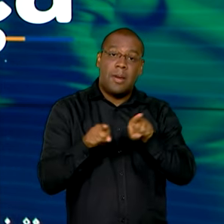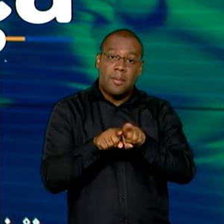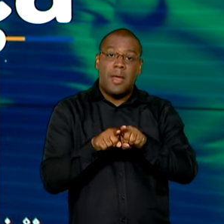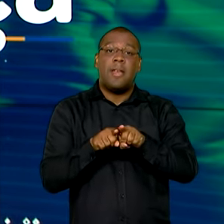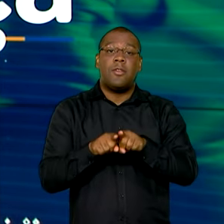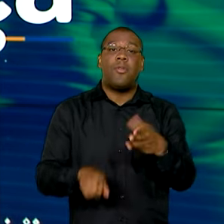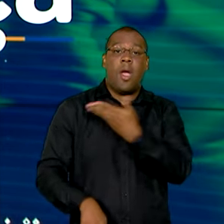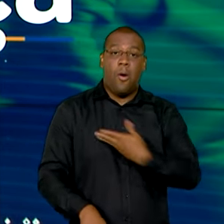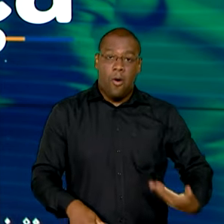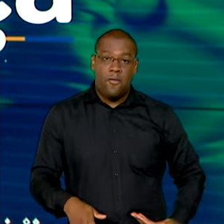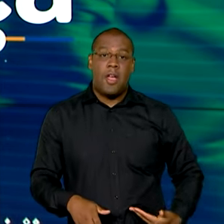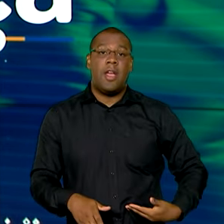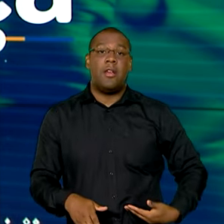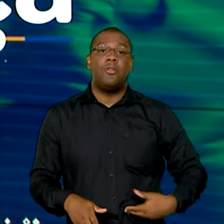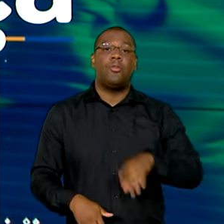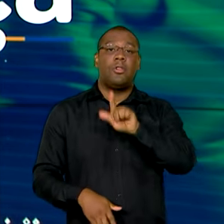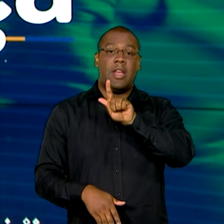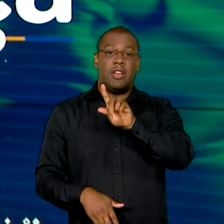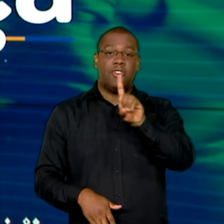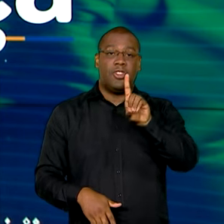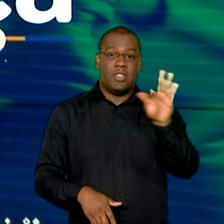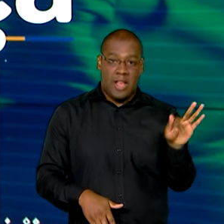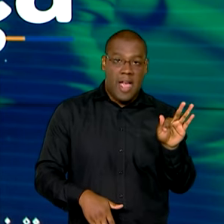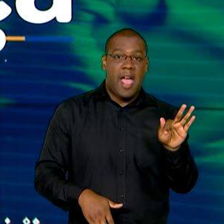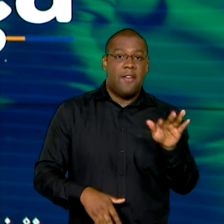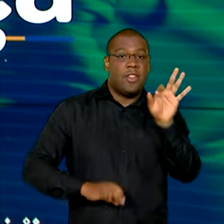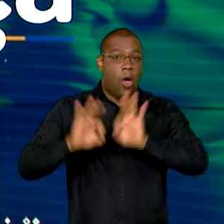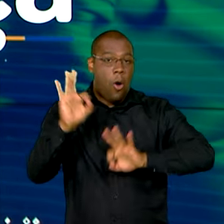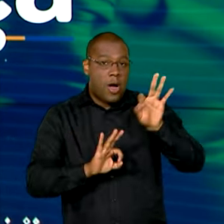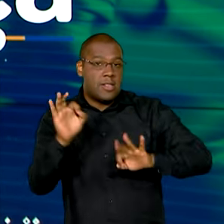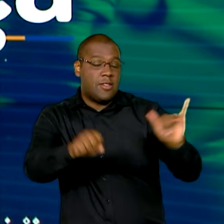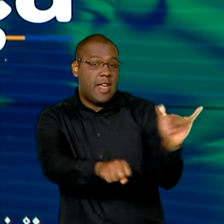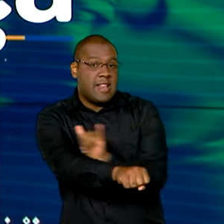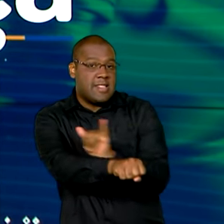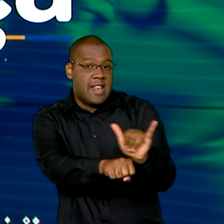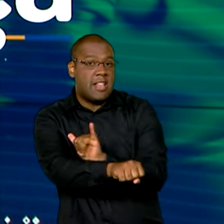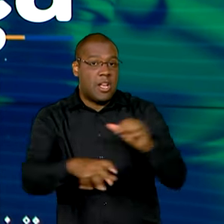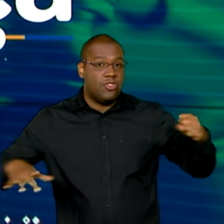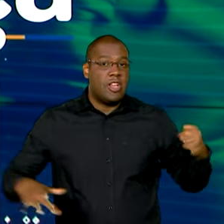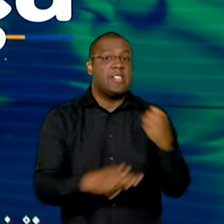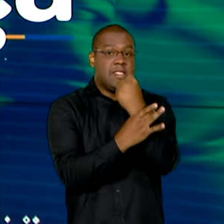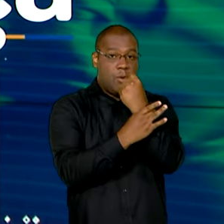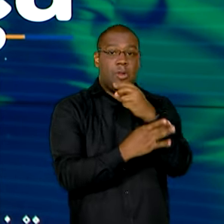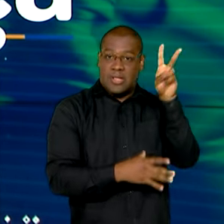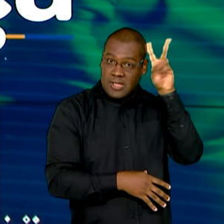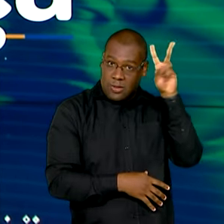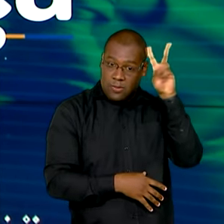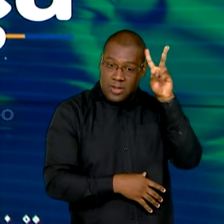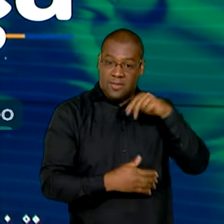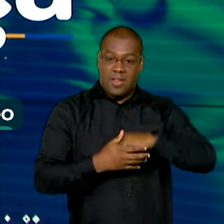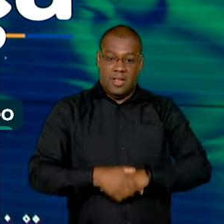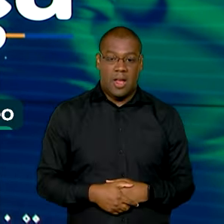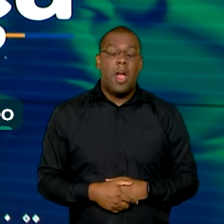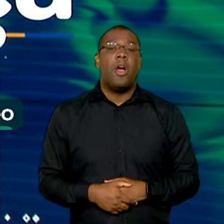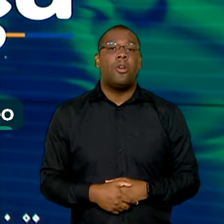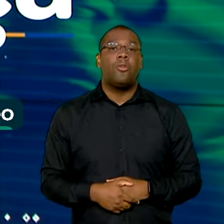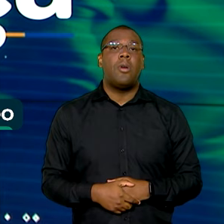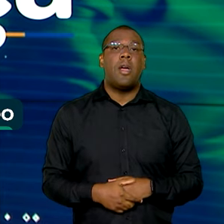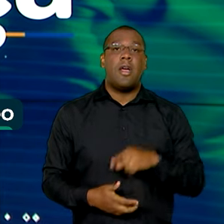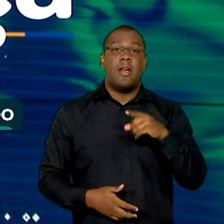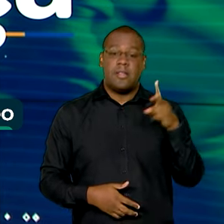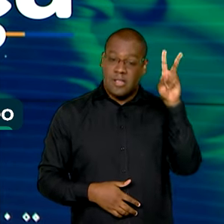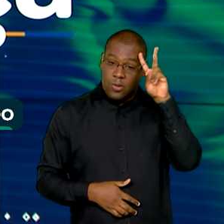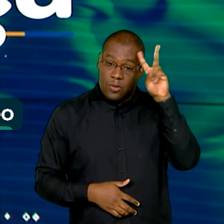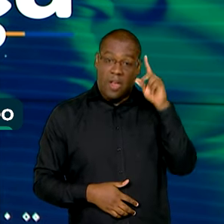para garantir um esquema reforçado em Brasília na próxima segunda-feira. É quando se completa um ano dos